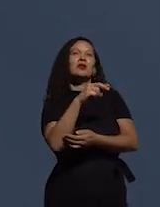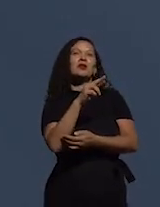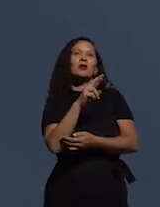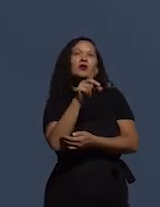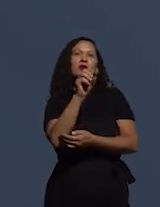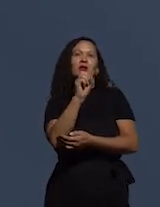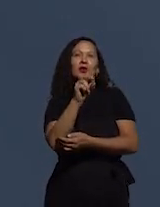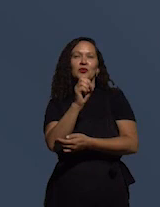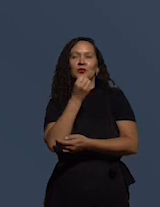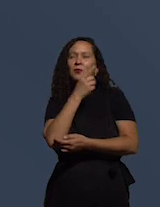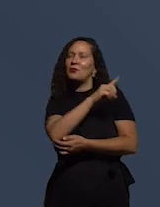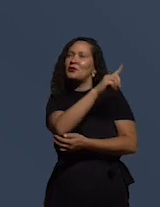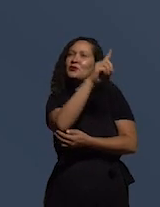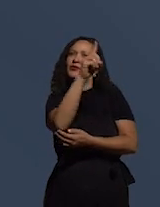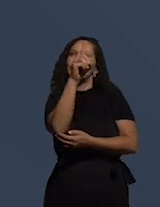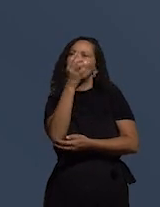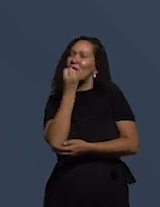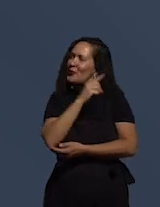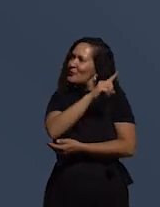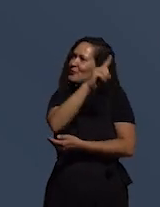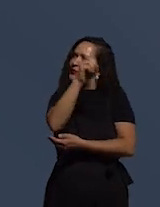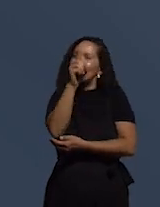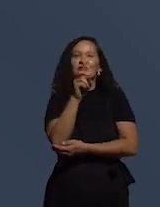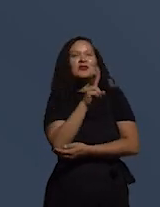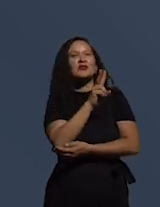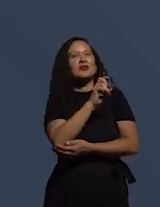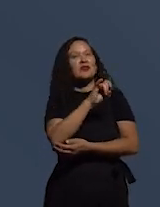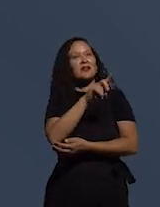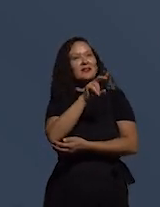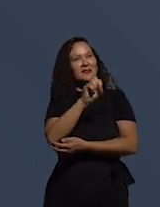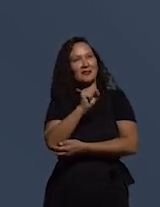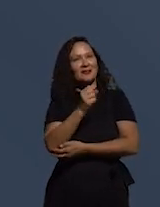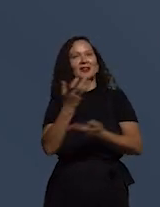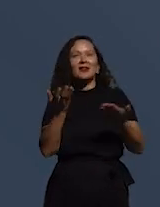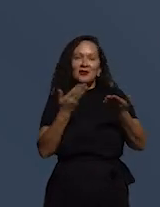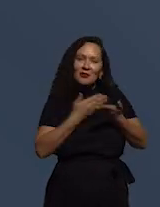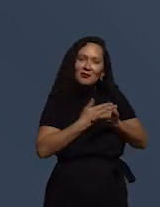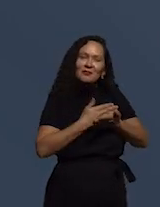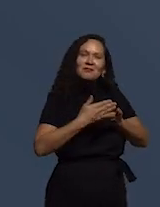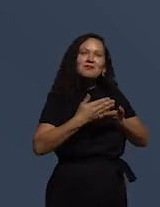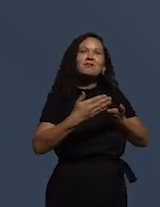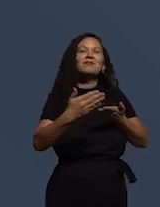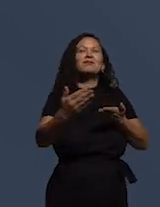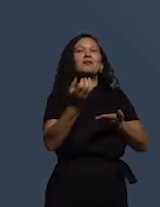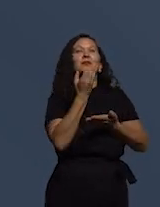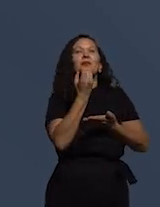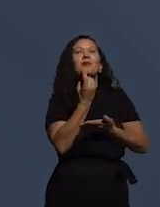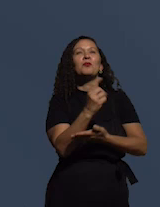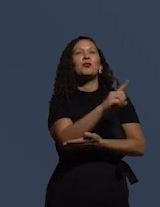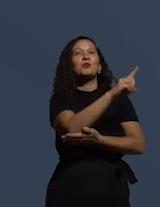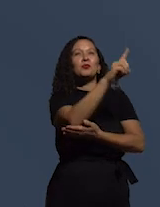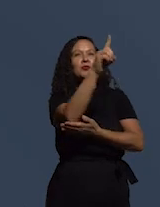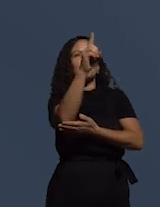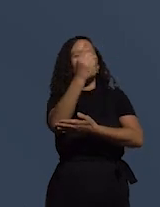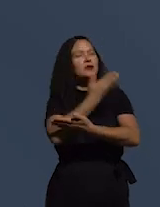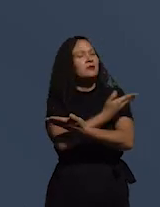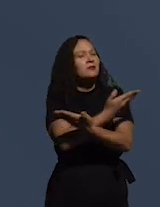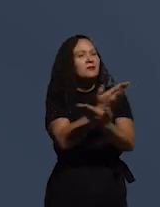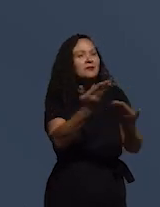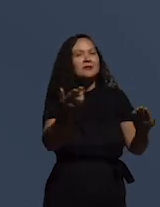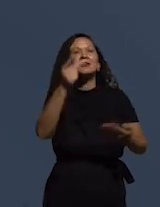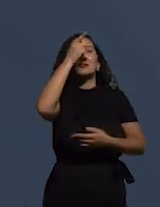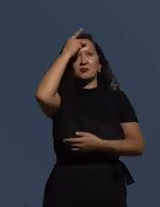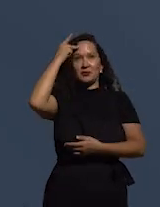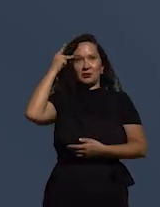Bom dia, Vivian. Queria aqui, inicialmente, dar um bom dia a todas e todos que estão